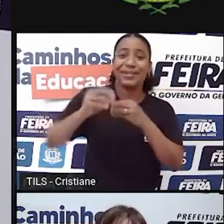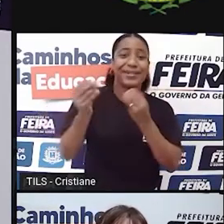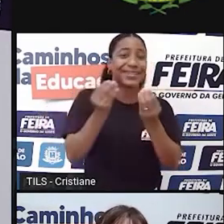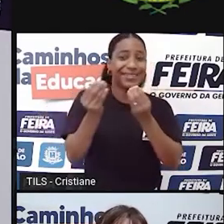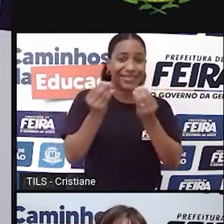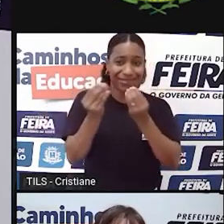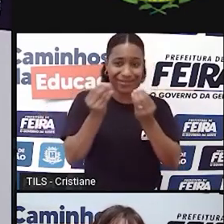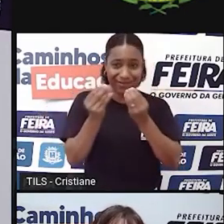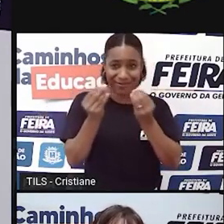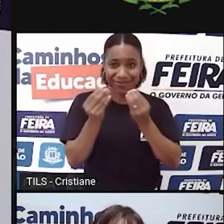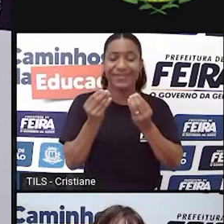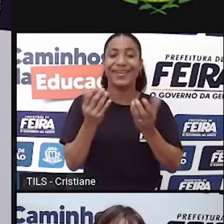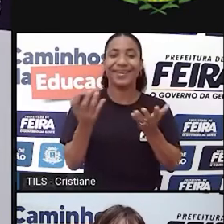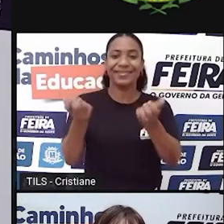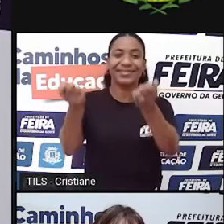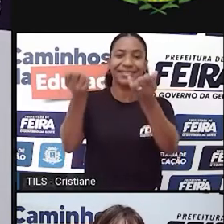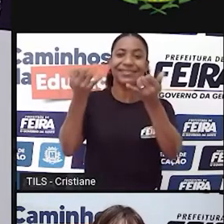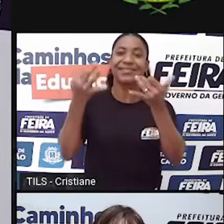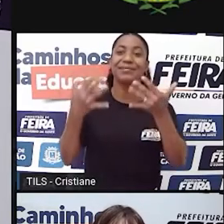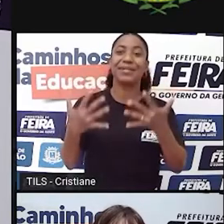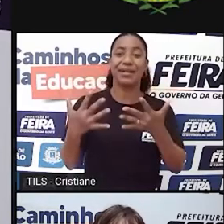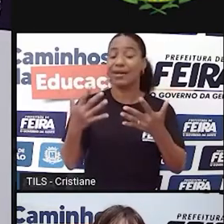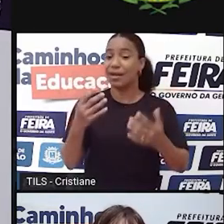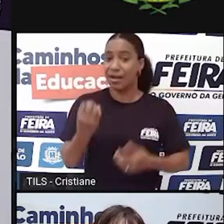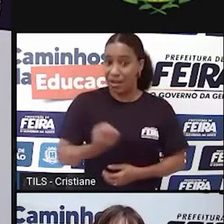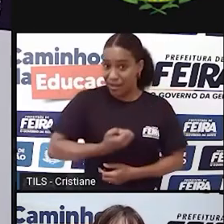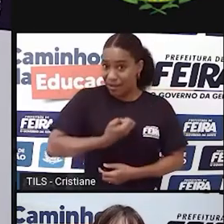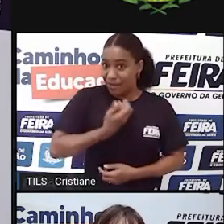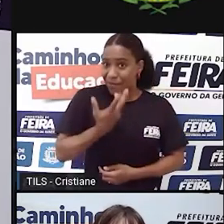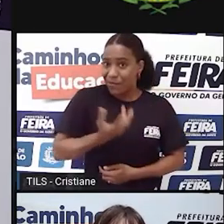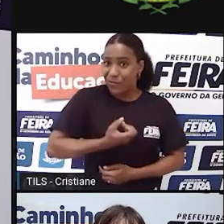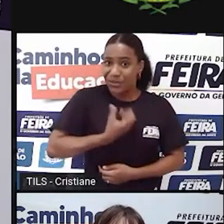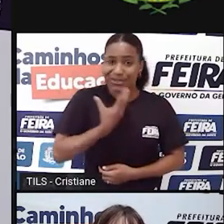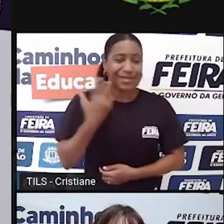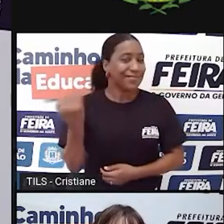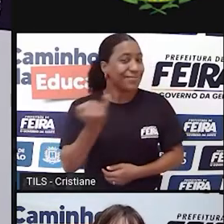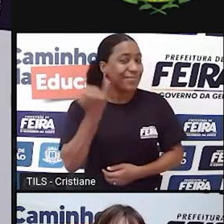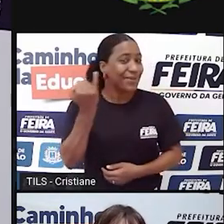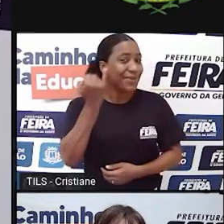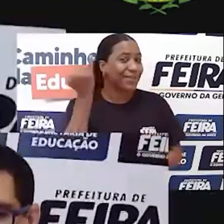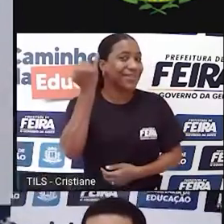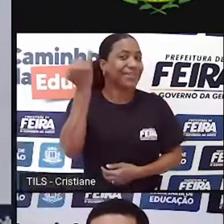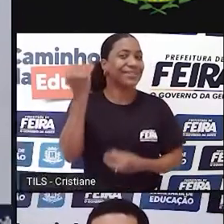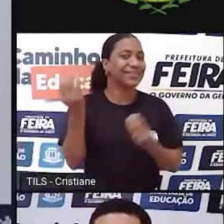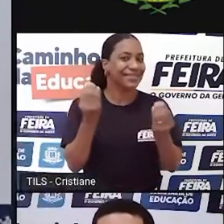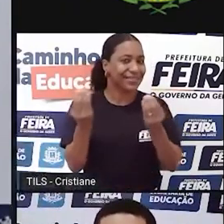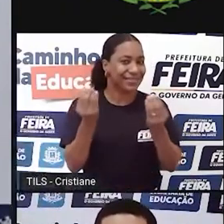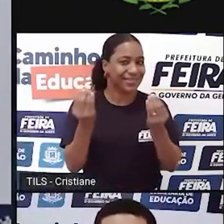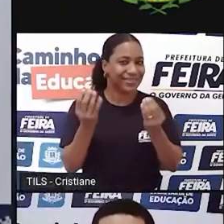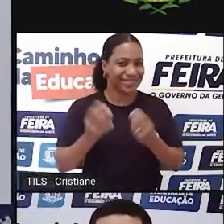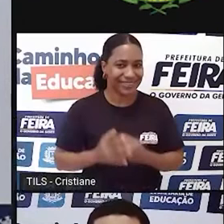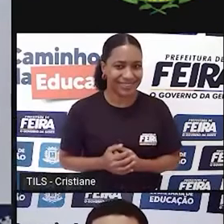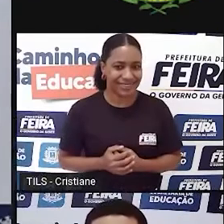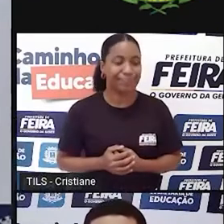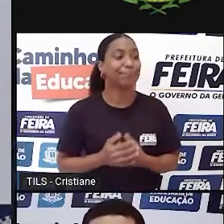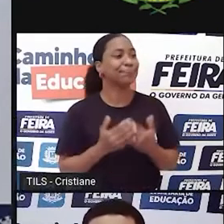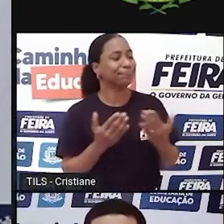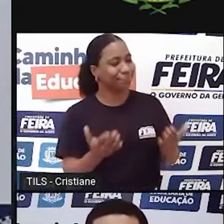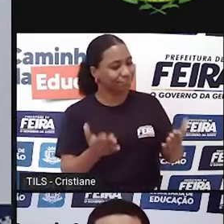conversam na sua vida, qual a importância da poesia para você, Cláudia? Então, Felipe,